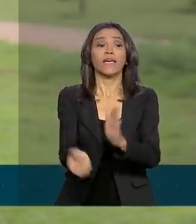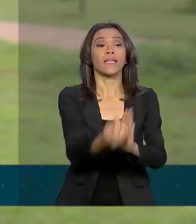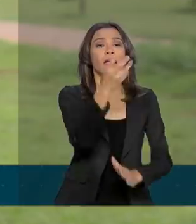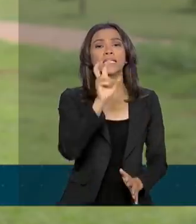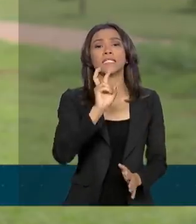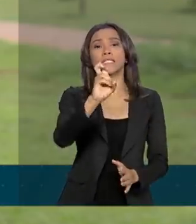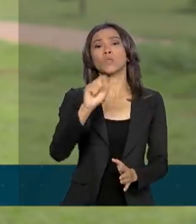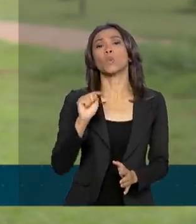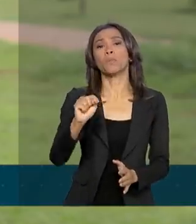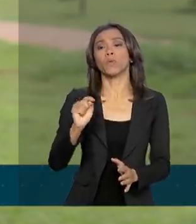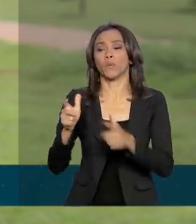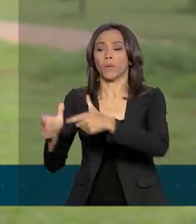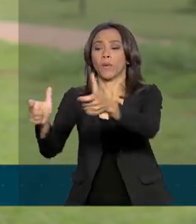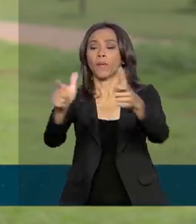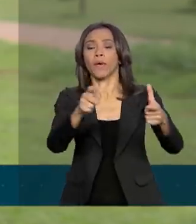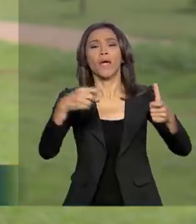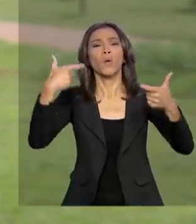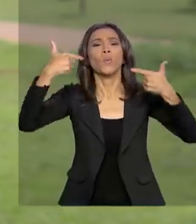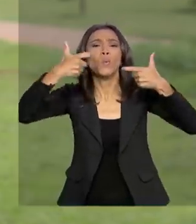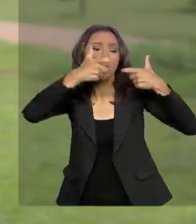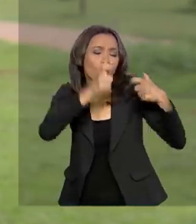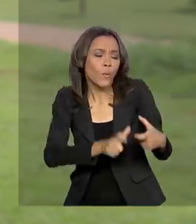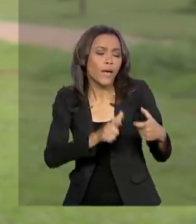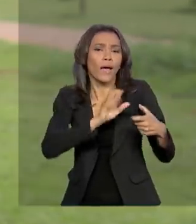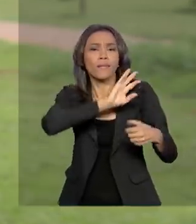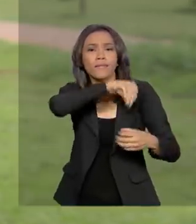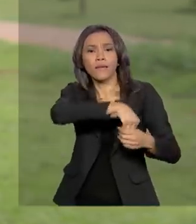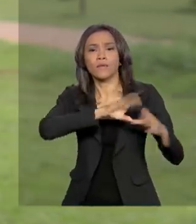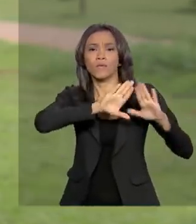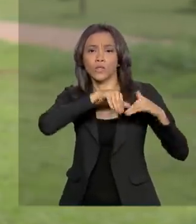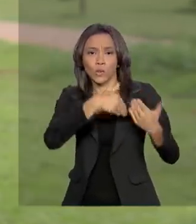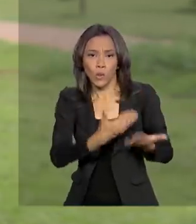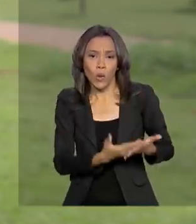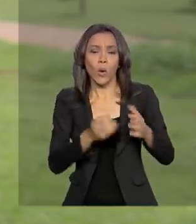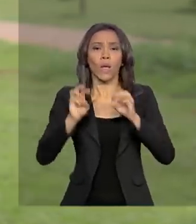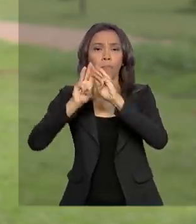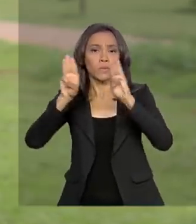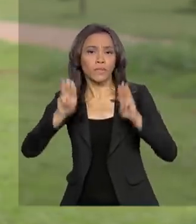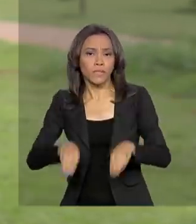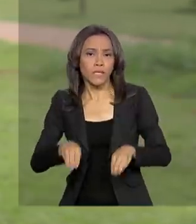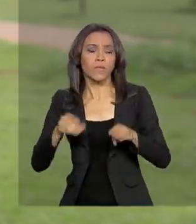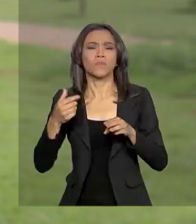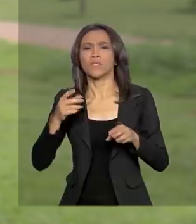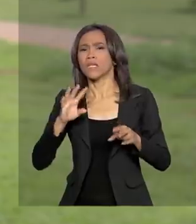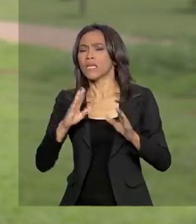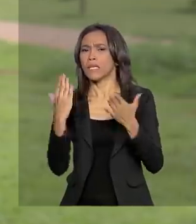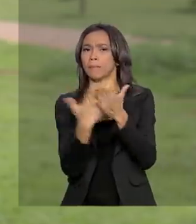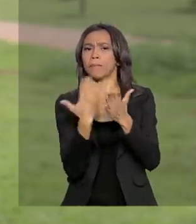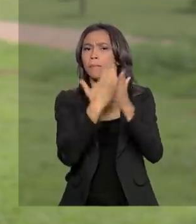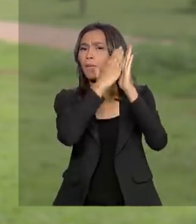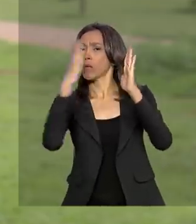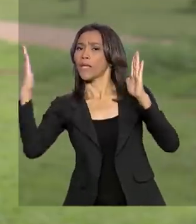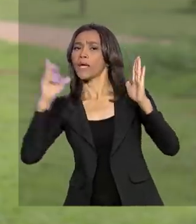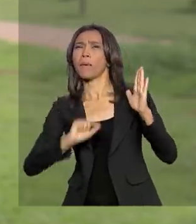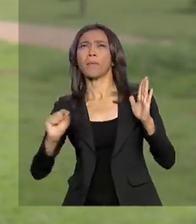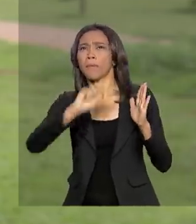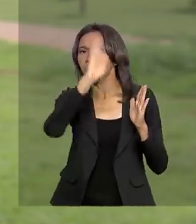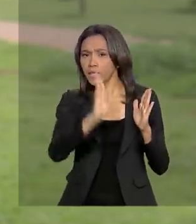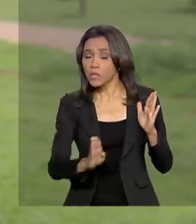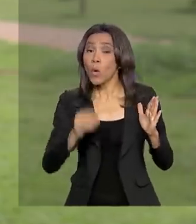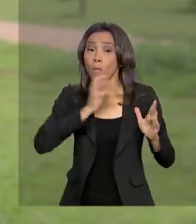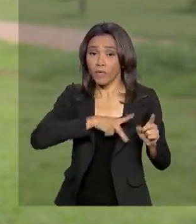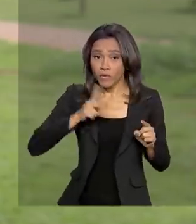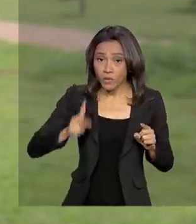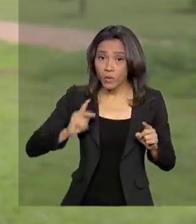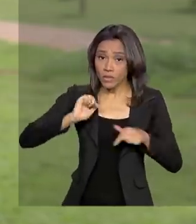chamados de Cantinho Conta Pra Mim, em creches, pré-escolas, museus e bibliotecas em todo o país. Professores da rede pública